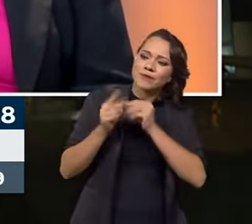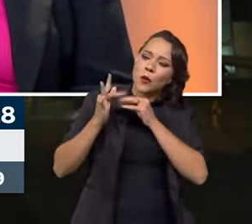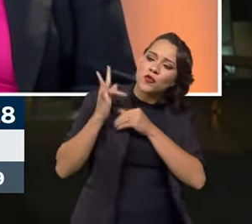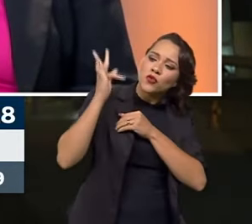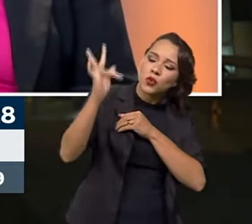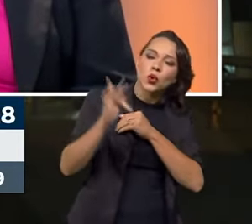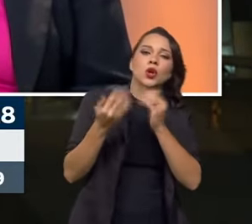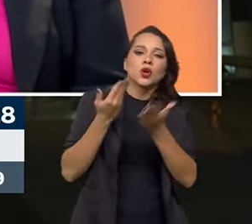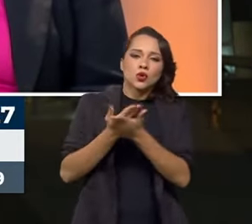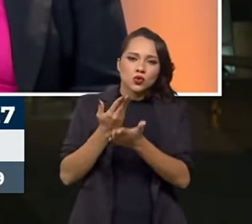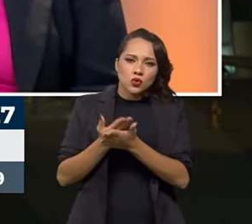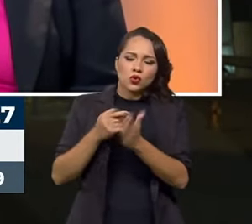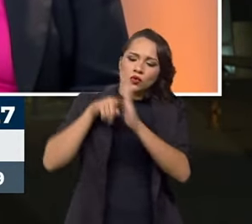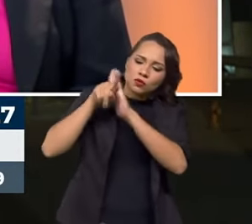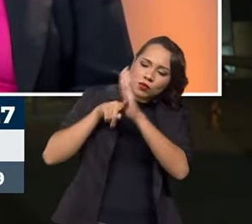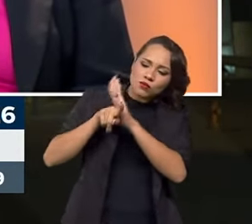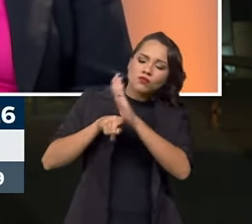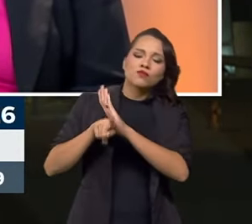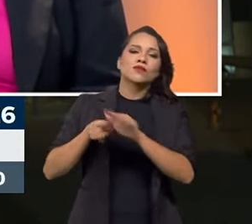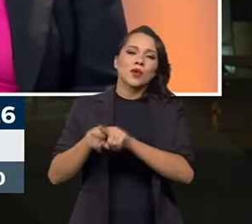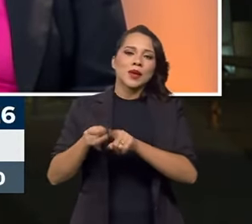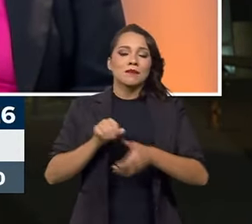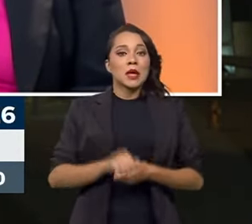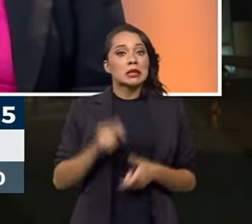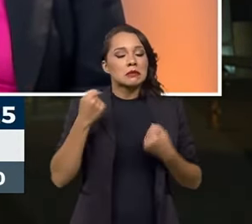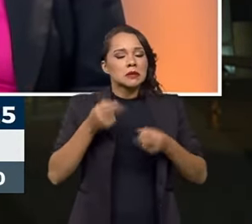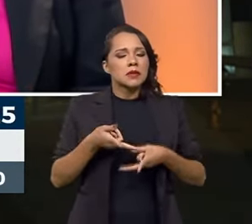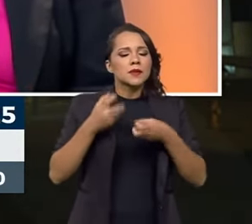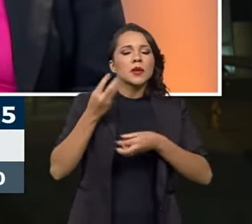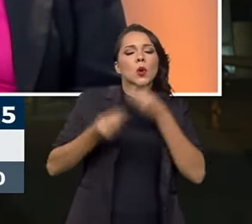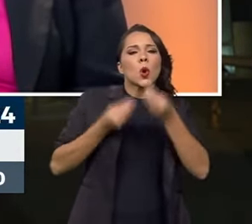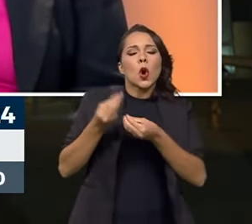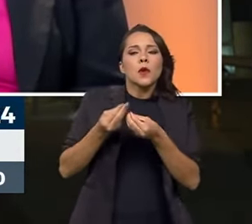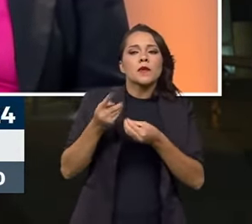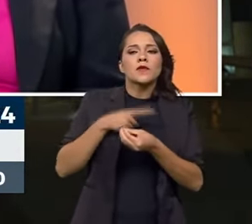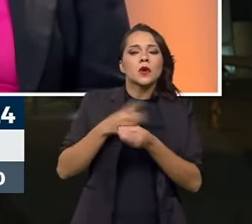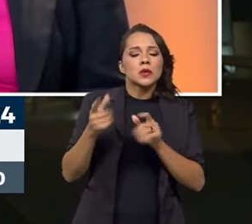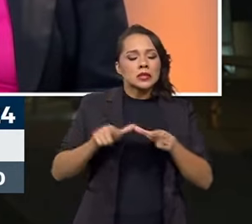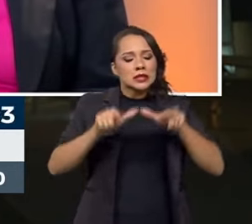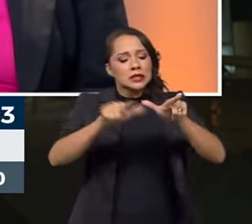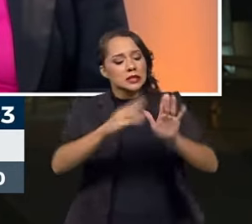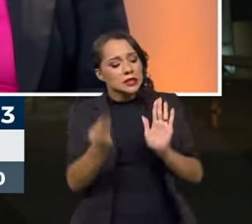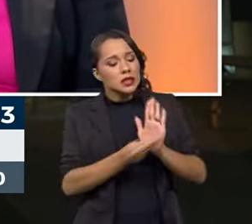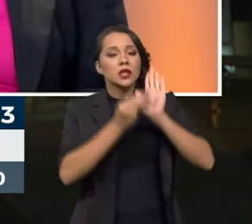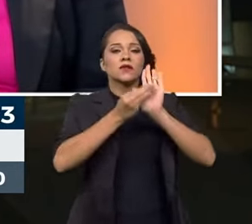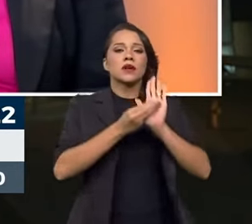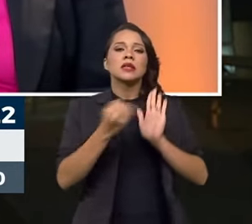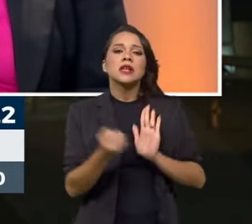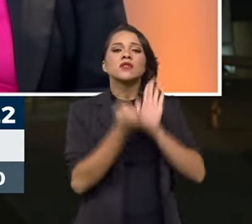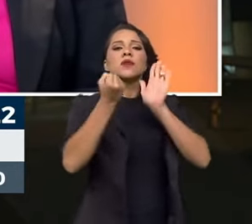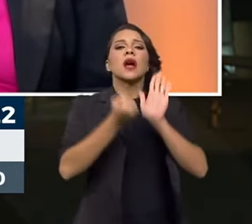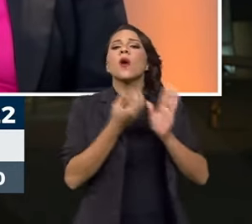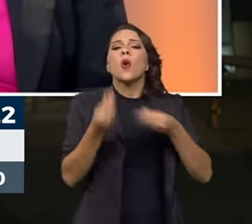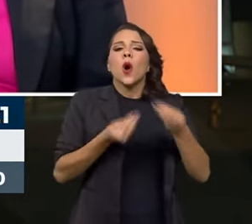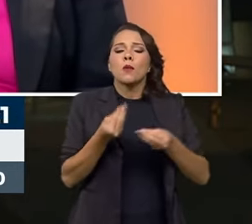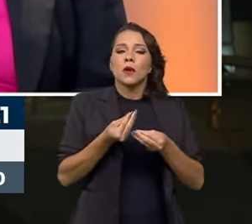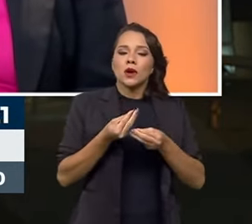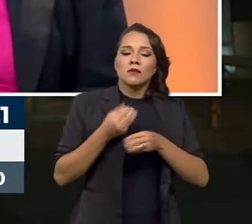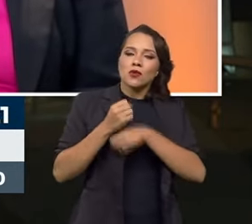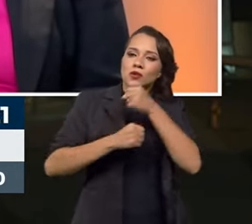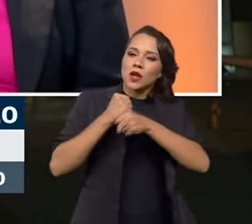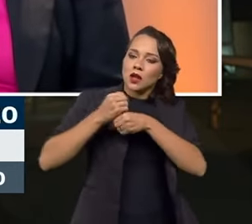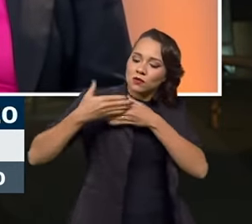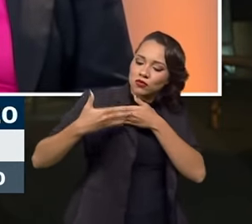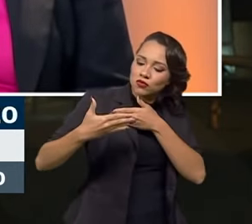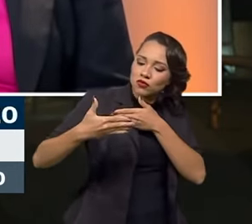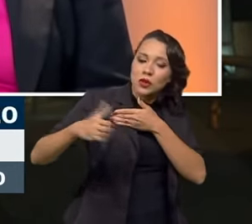que os institutos meteorológicos trabalham também. eu tenho que estar vendo como eu vou certificar isso para que possa, ao longo dos anos, ser desenvolvidas